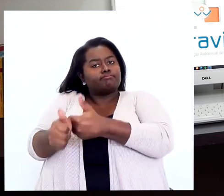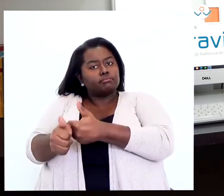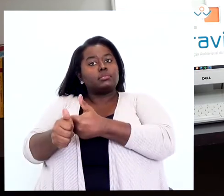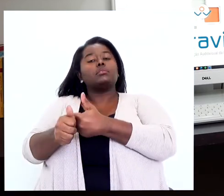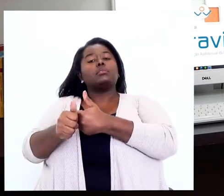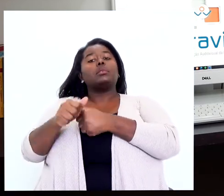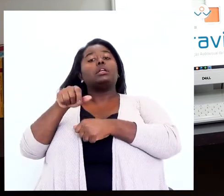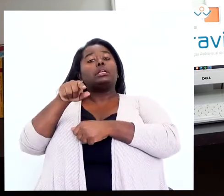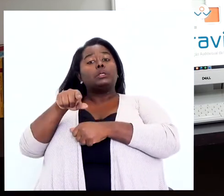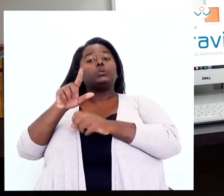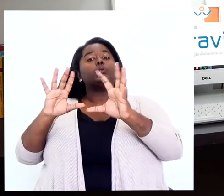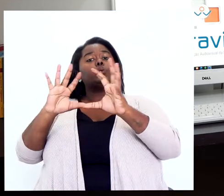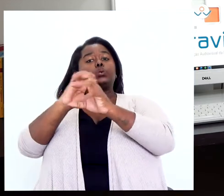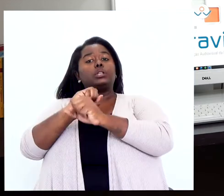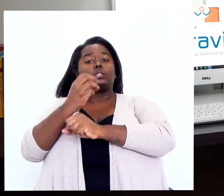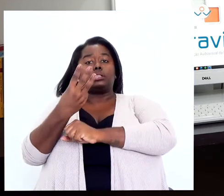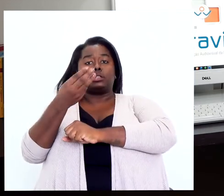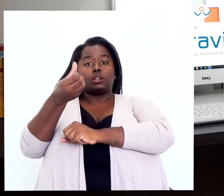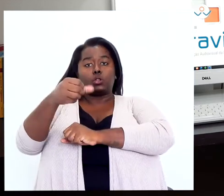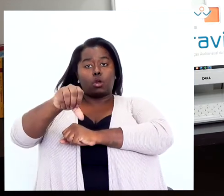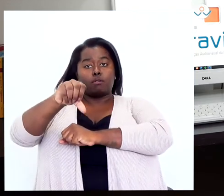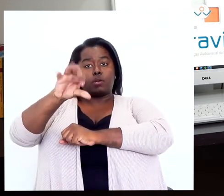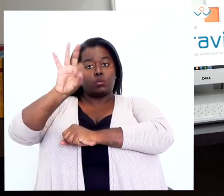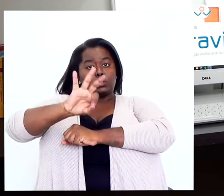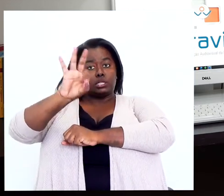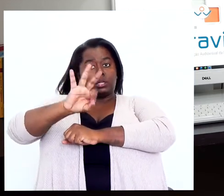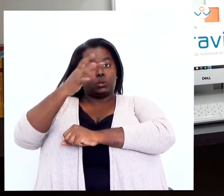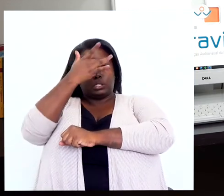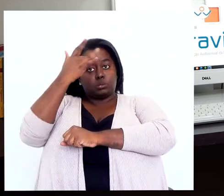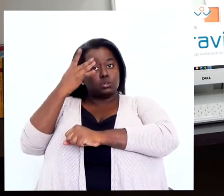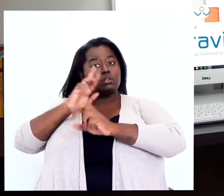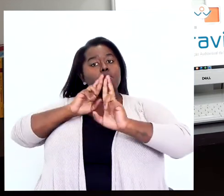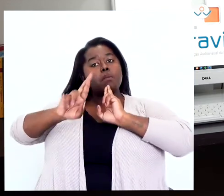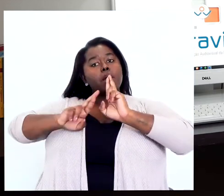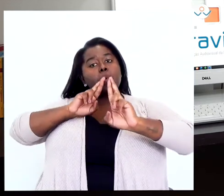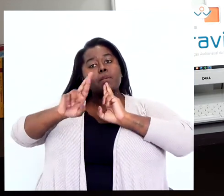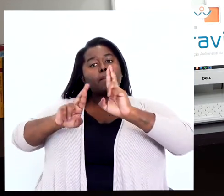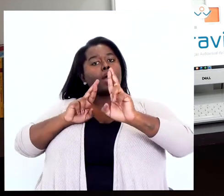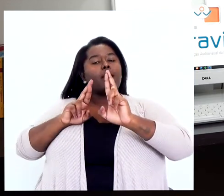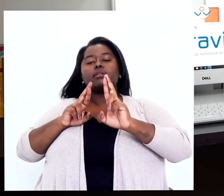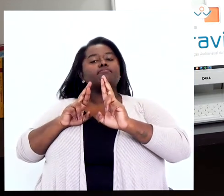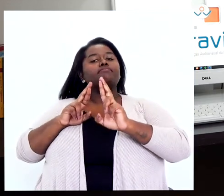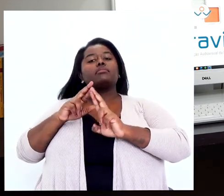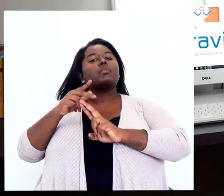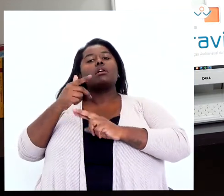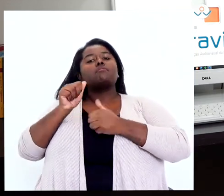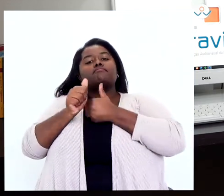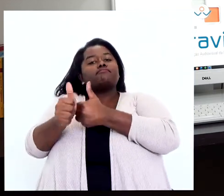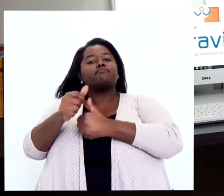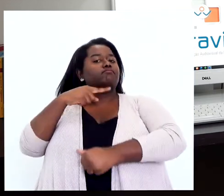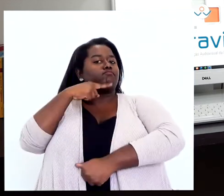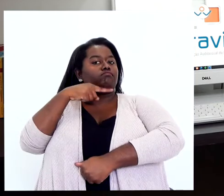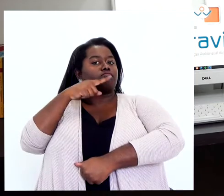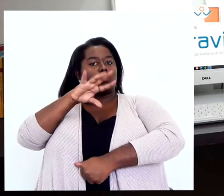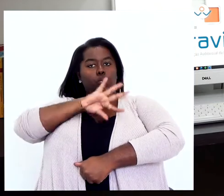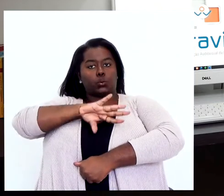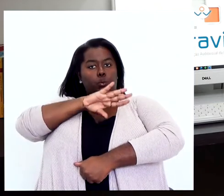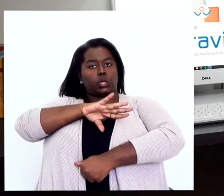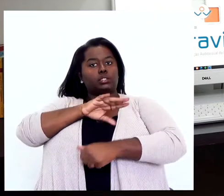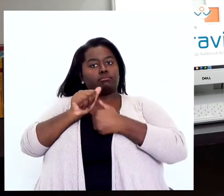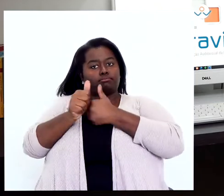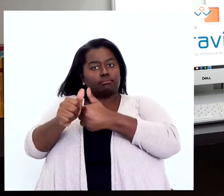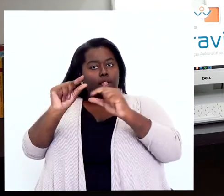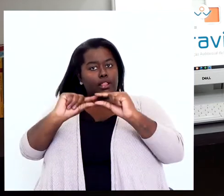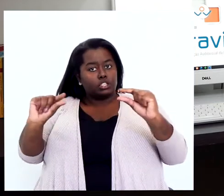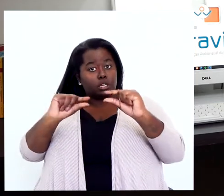e corresponde, então, a 39% dos respondentes não possuem domínio em língua portuguesa para acompanhar